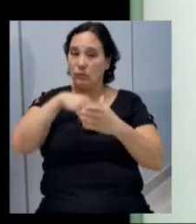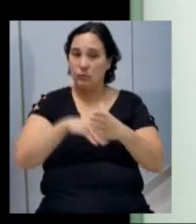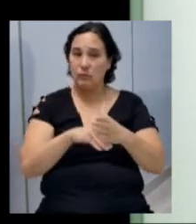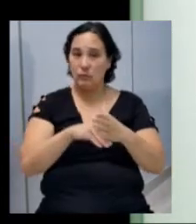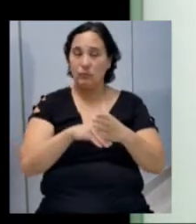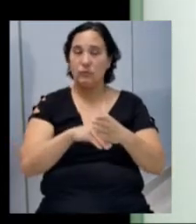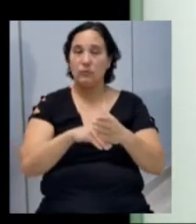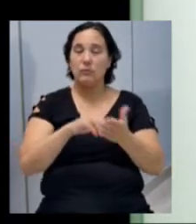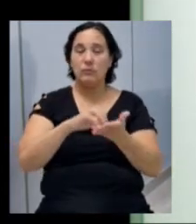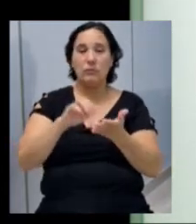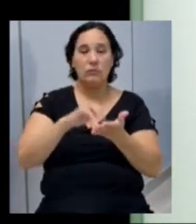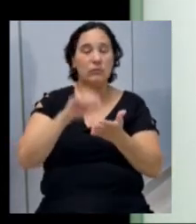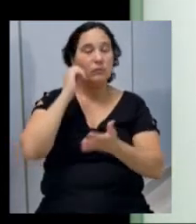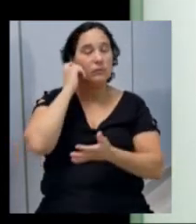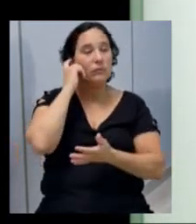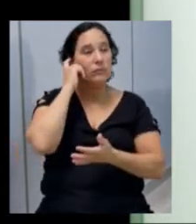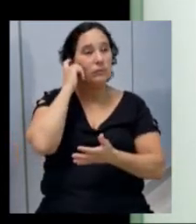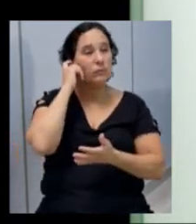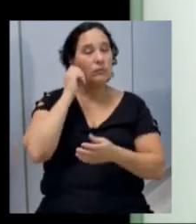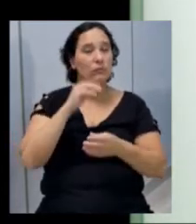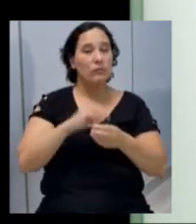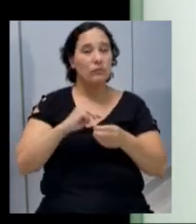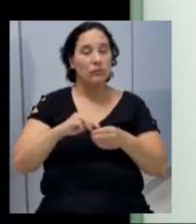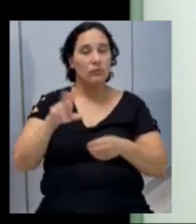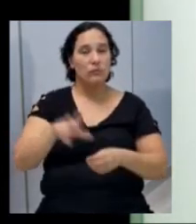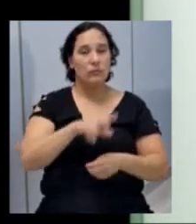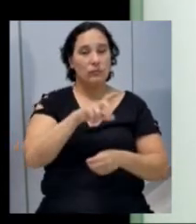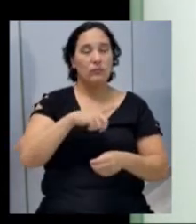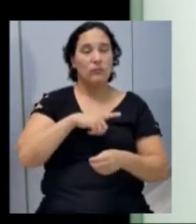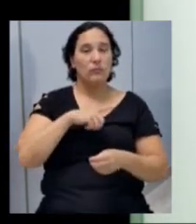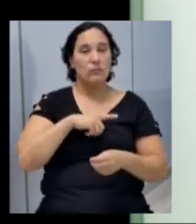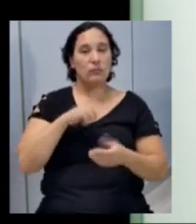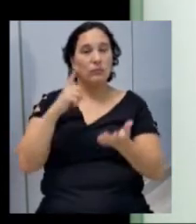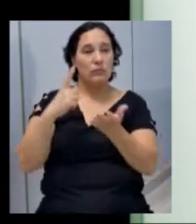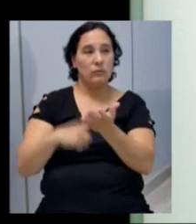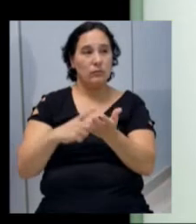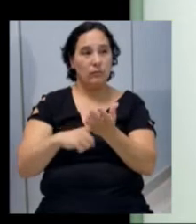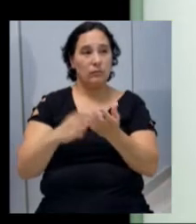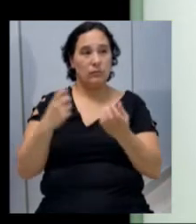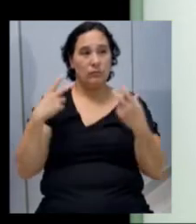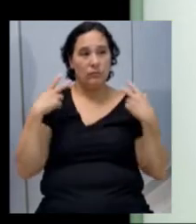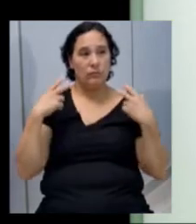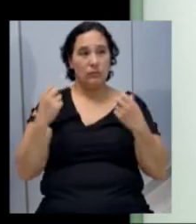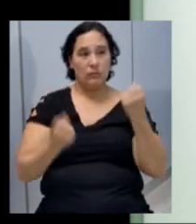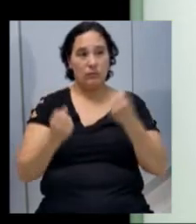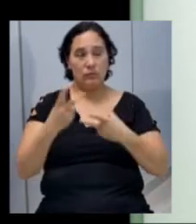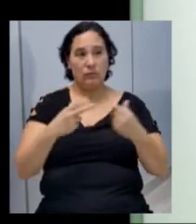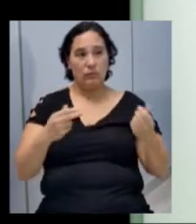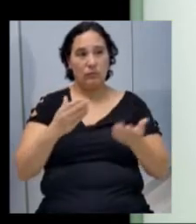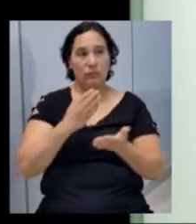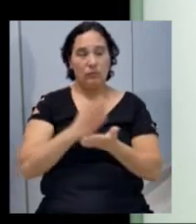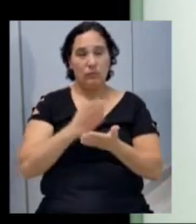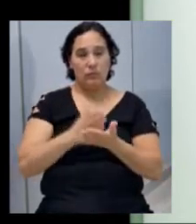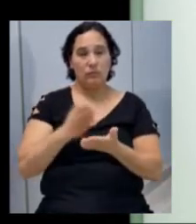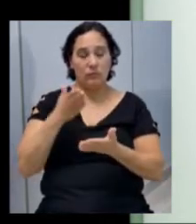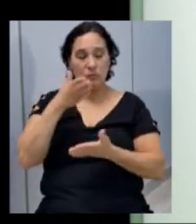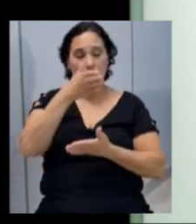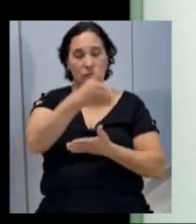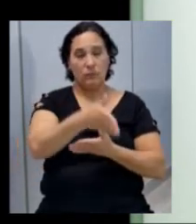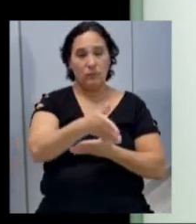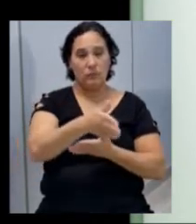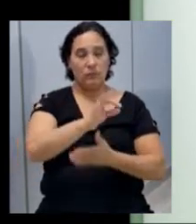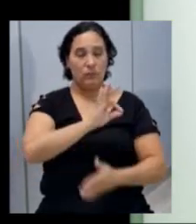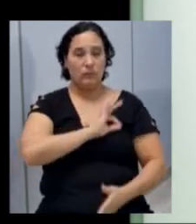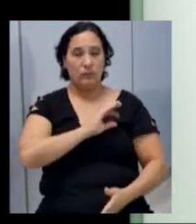dentro da Secretaria da Administração. O município de Checherelli possui um convênio do trânsito com parcelas destinadas à